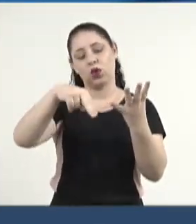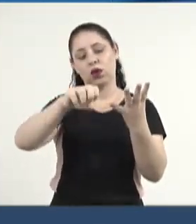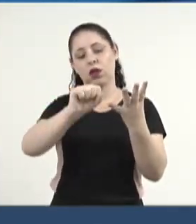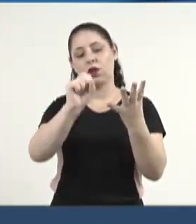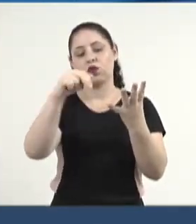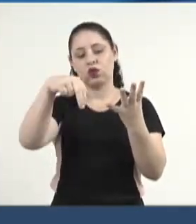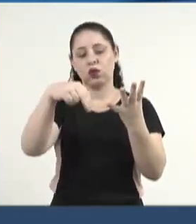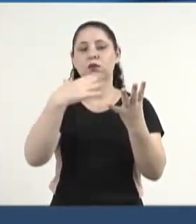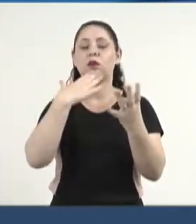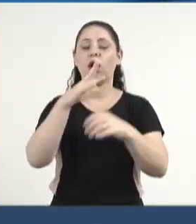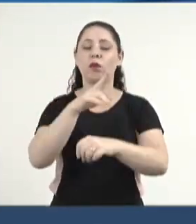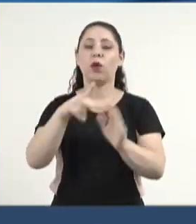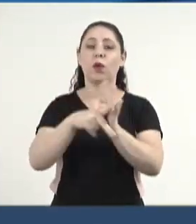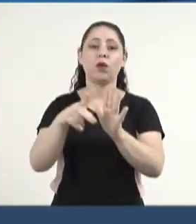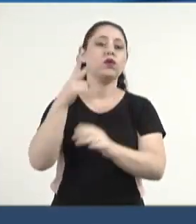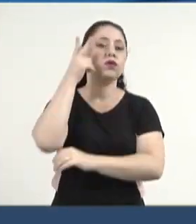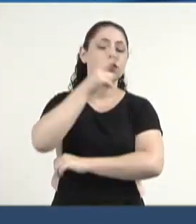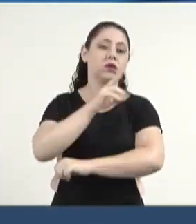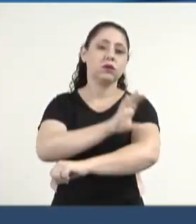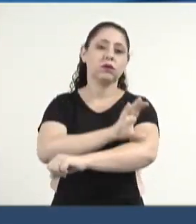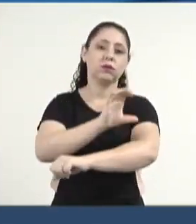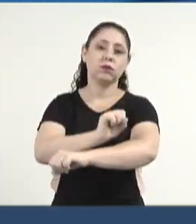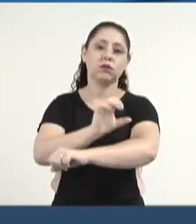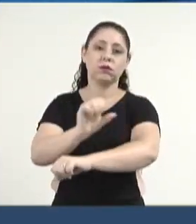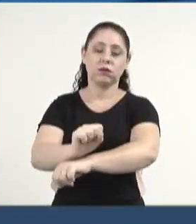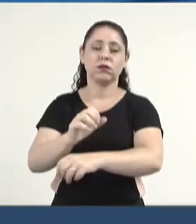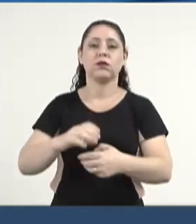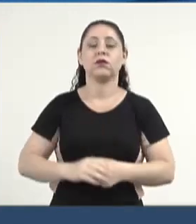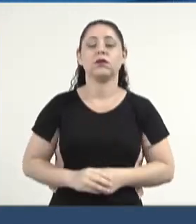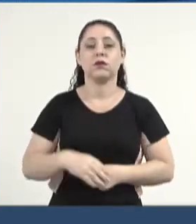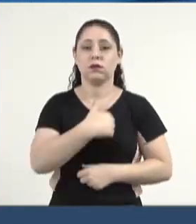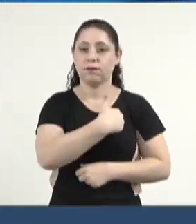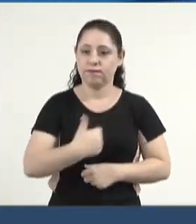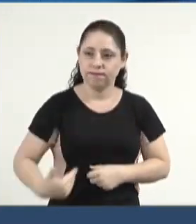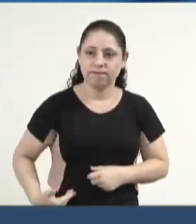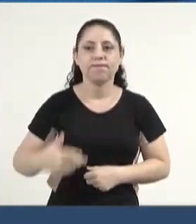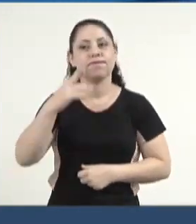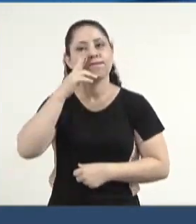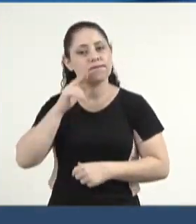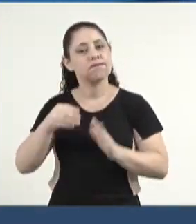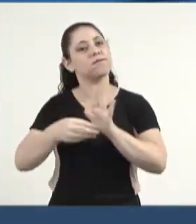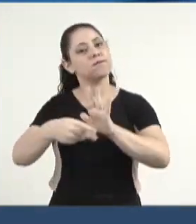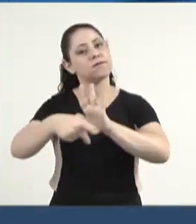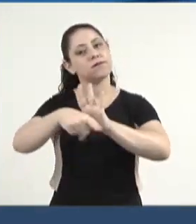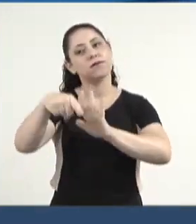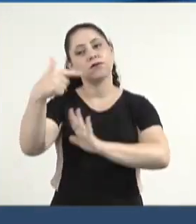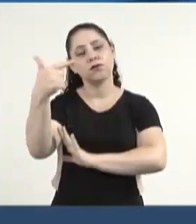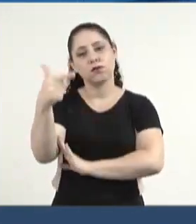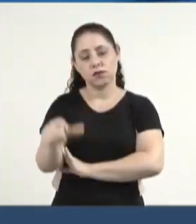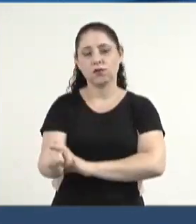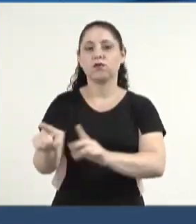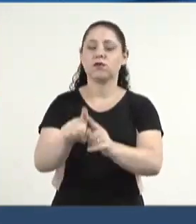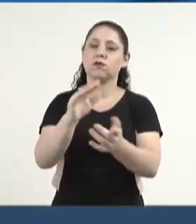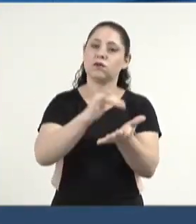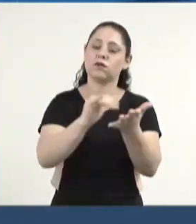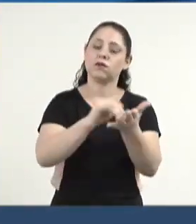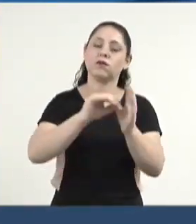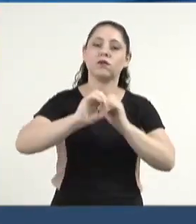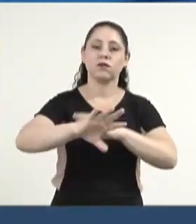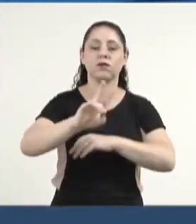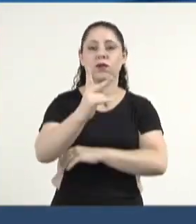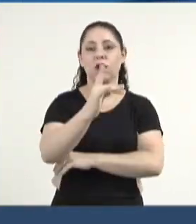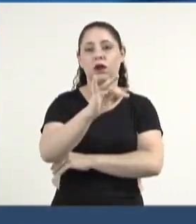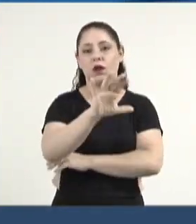Cacilândia. Também para o nosso governador Eduardo Riedel e o secretário de Educação,